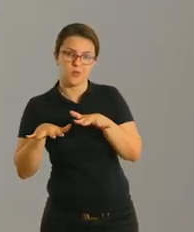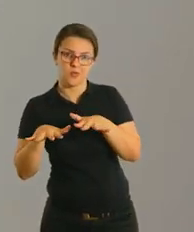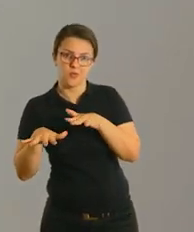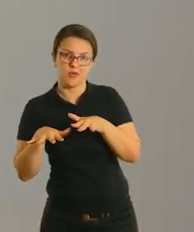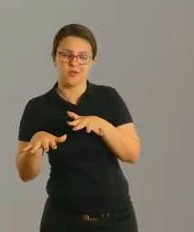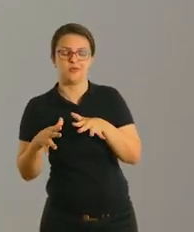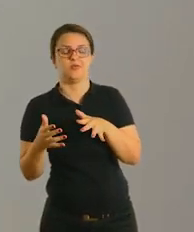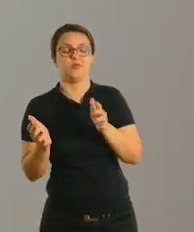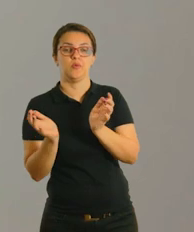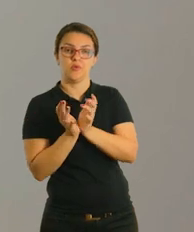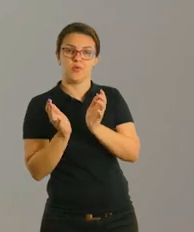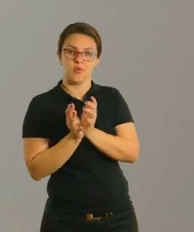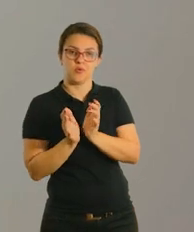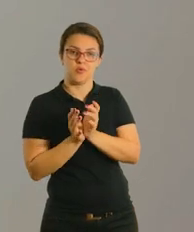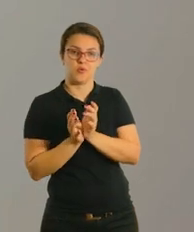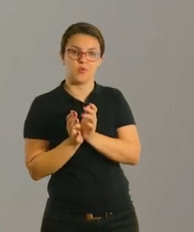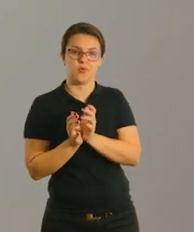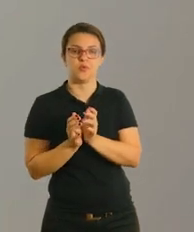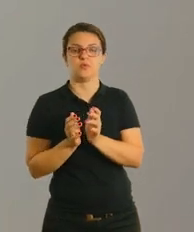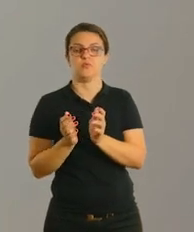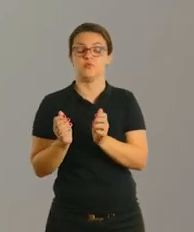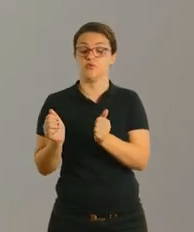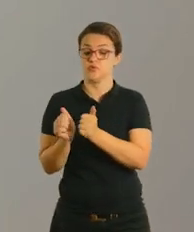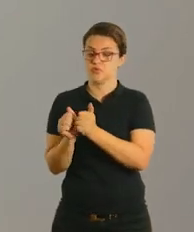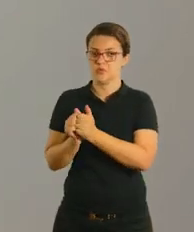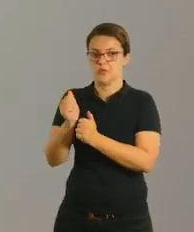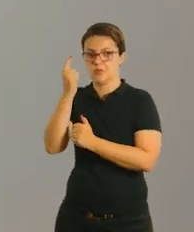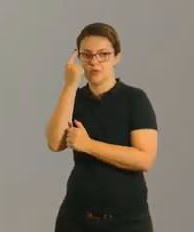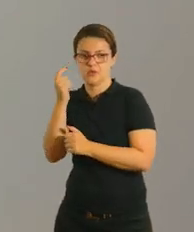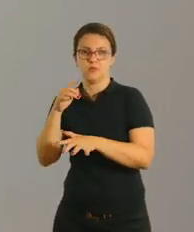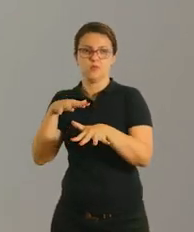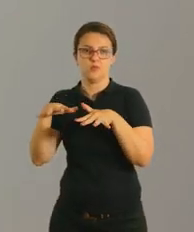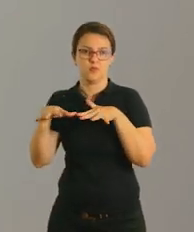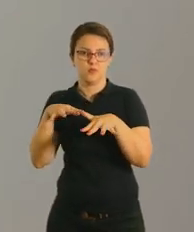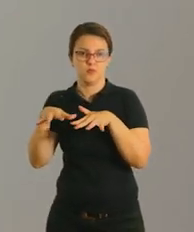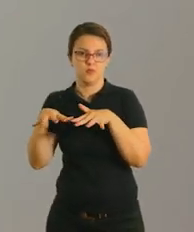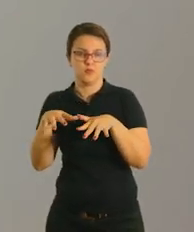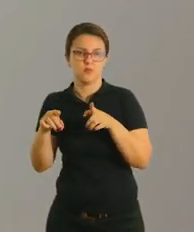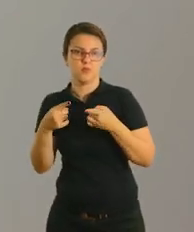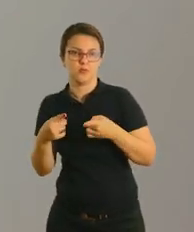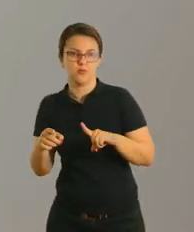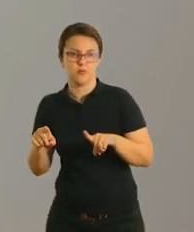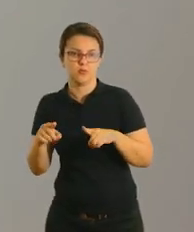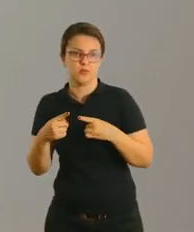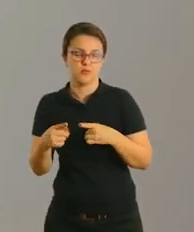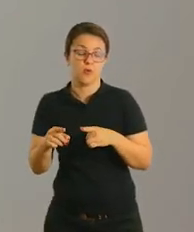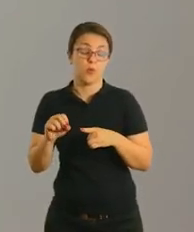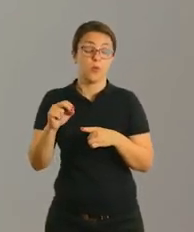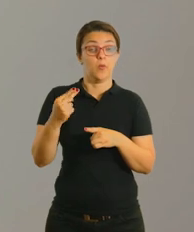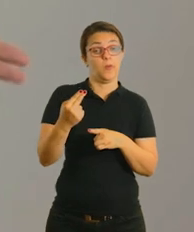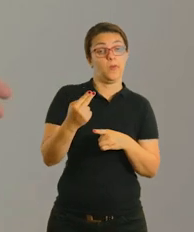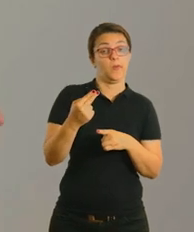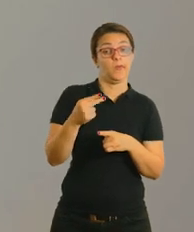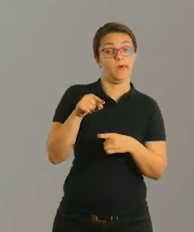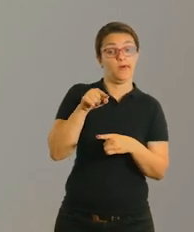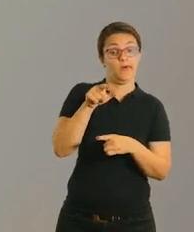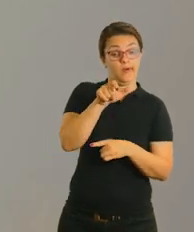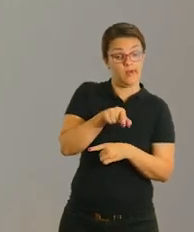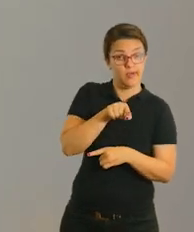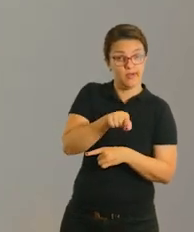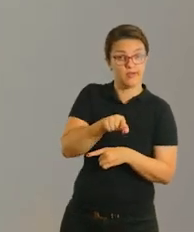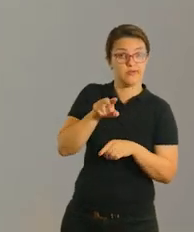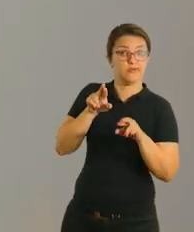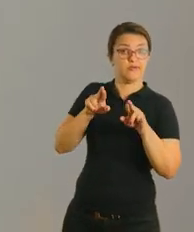uma coreografia individual para em grupo e as duas juntas vão ter que criar movimentos síncronos ou, de repente, uma faz um